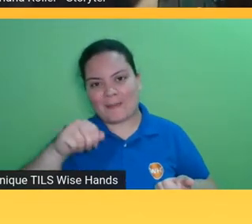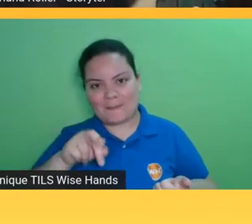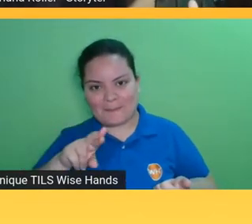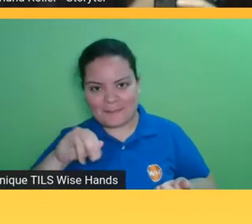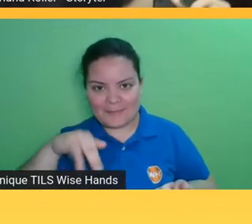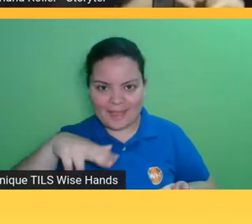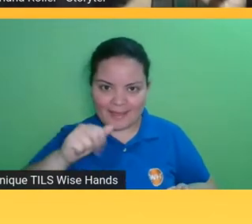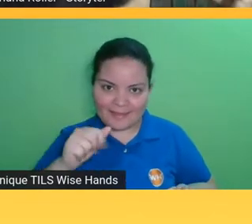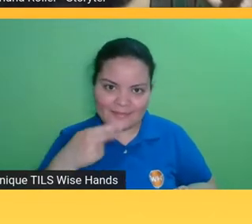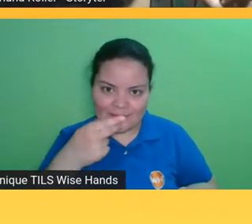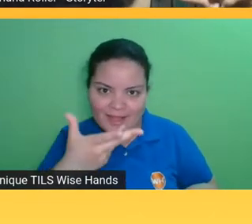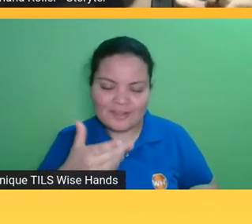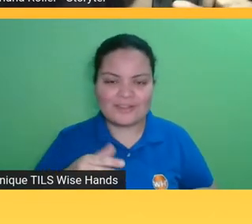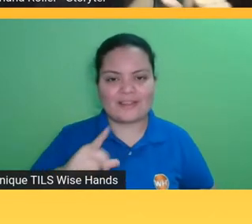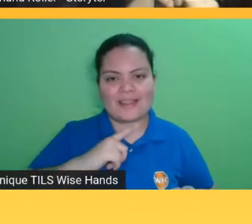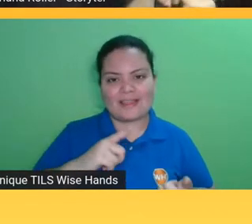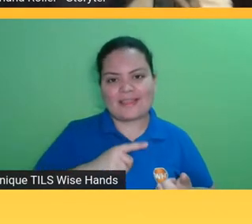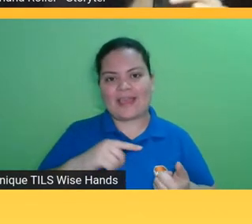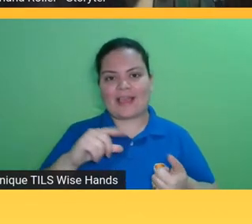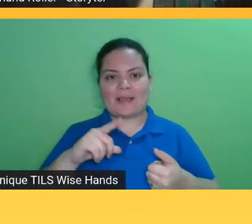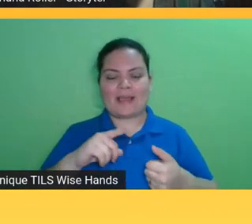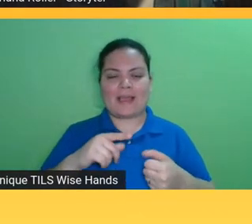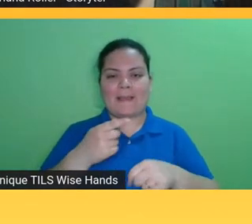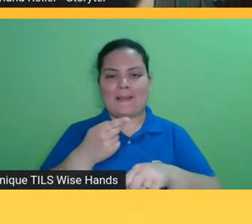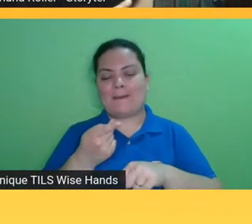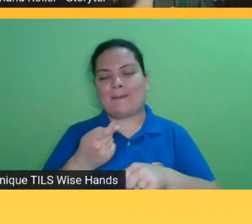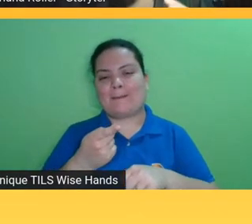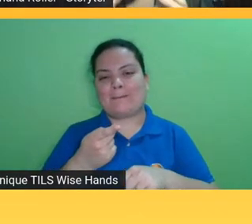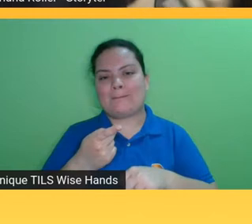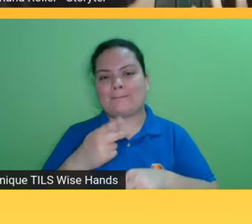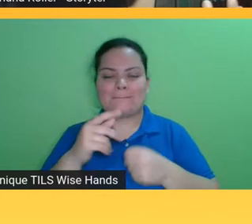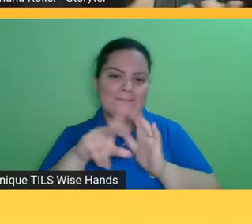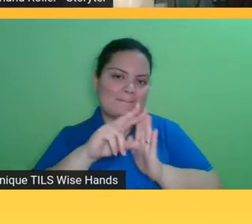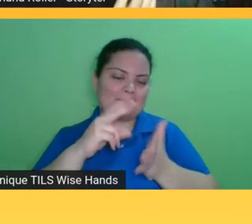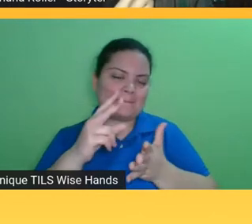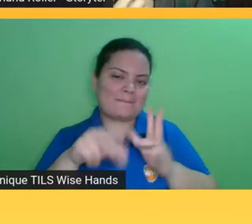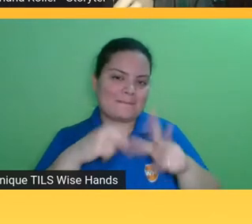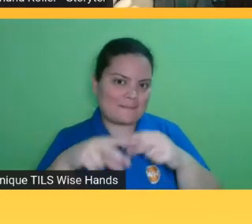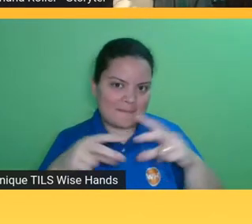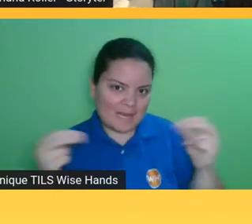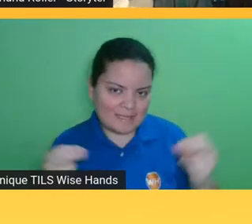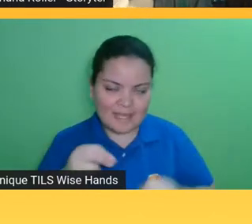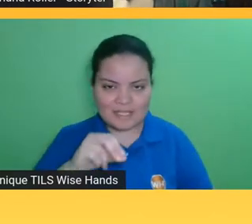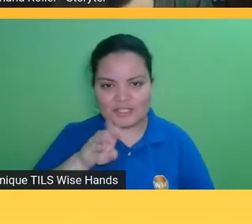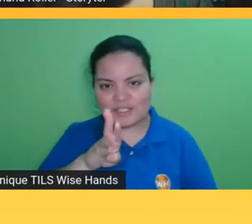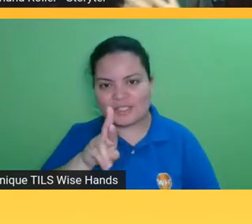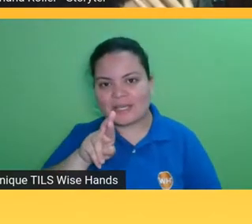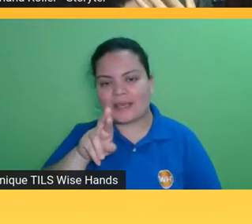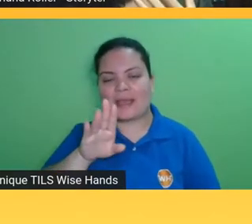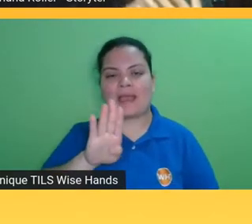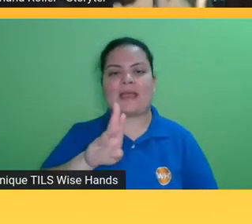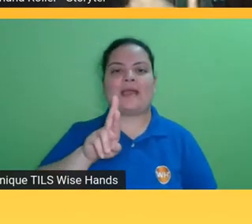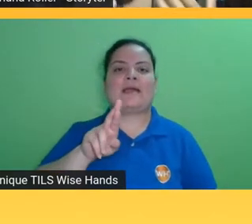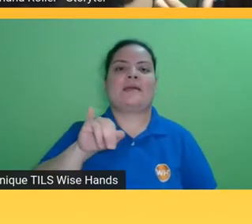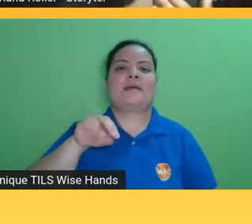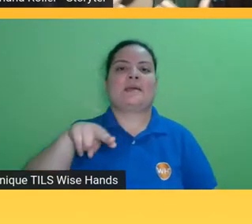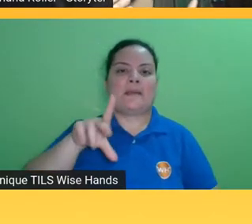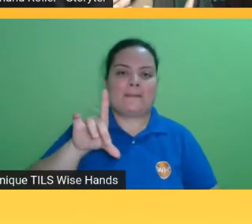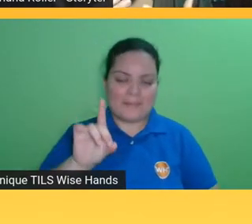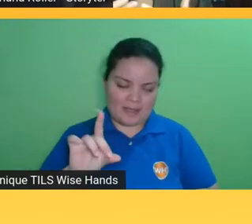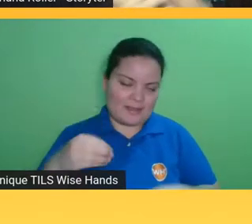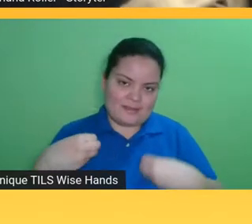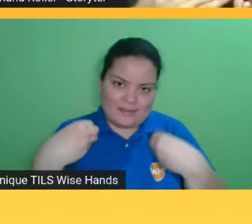brinde com pôster com figurinha e não sei o que e eles adoram então é um outro